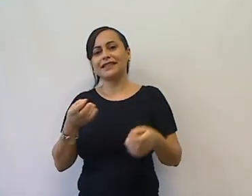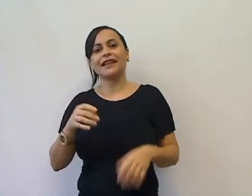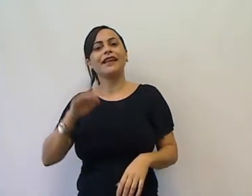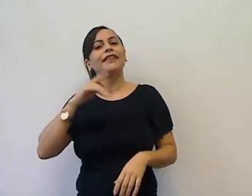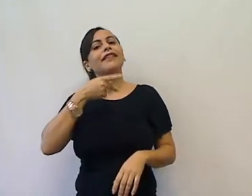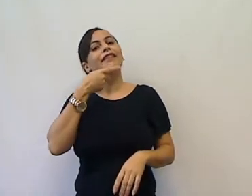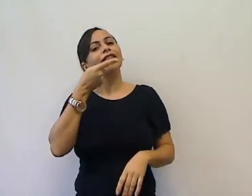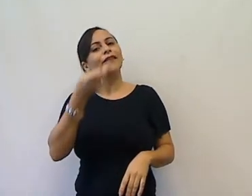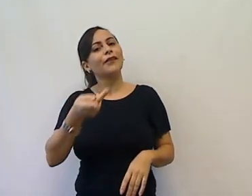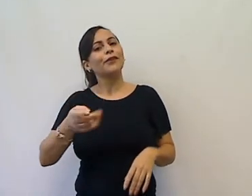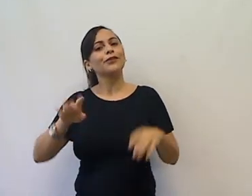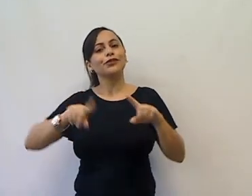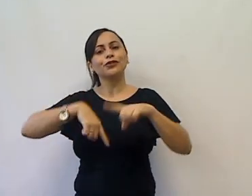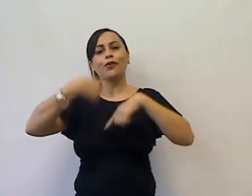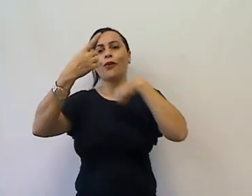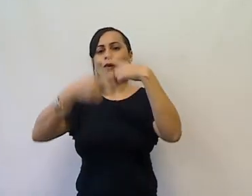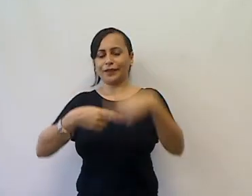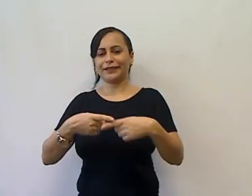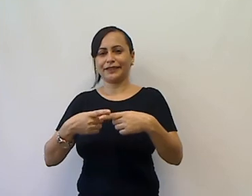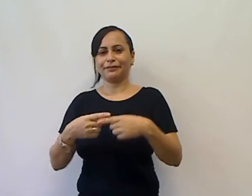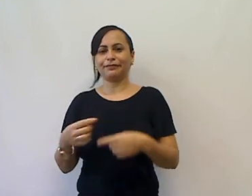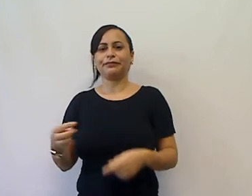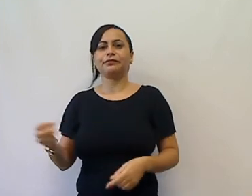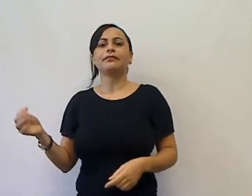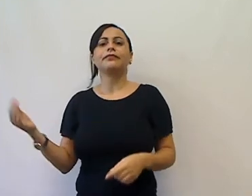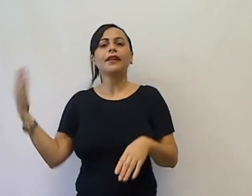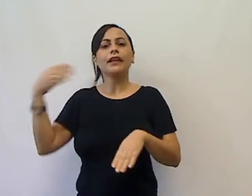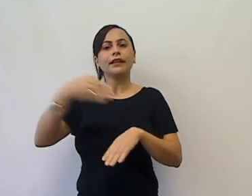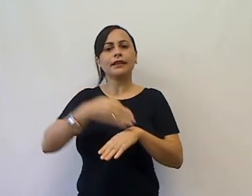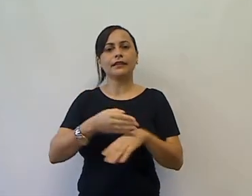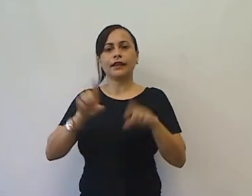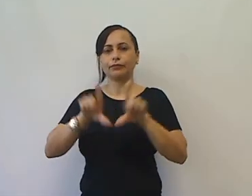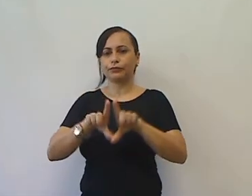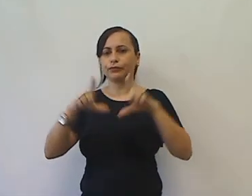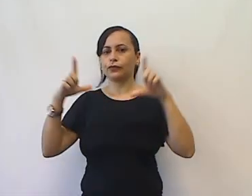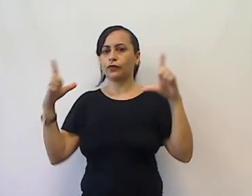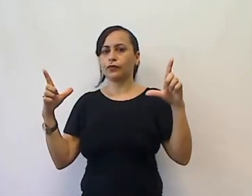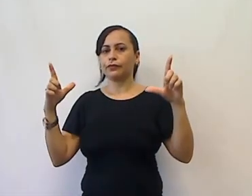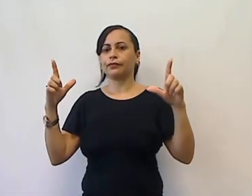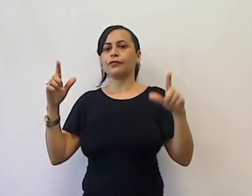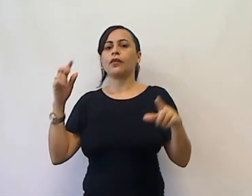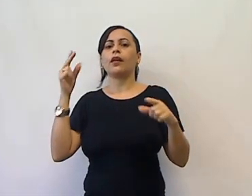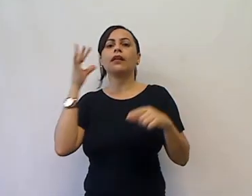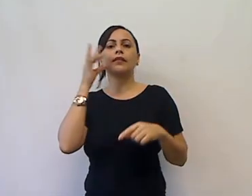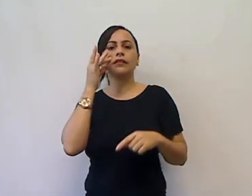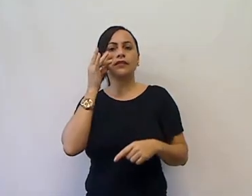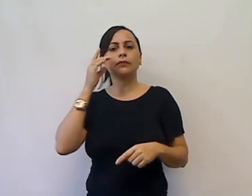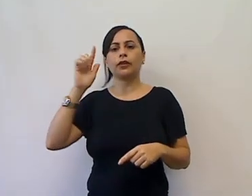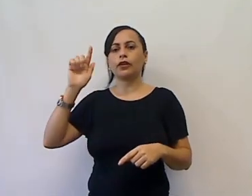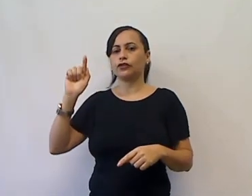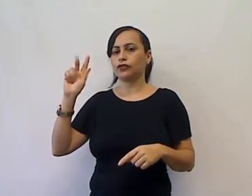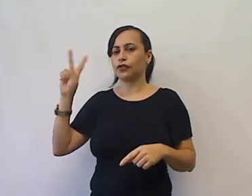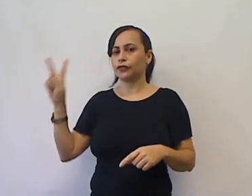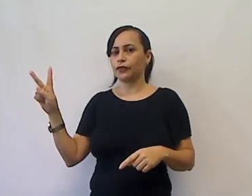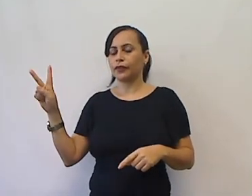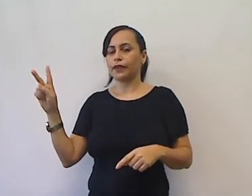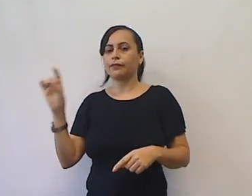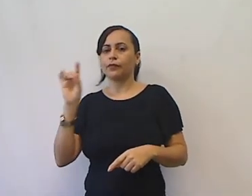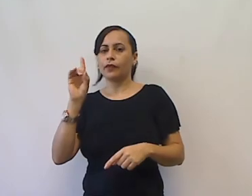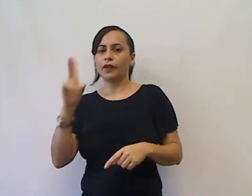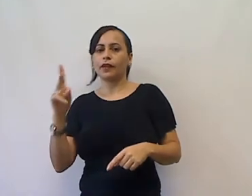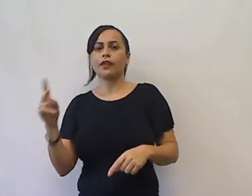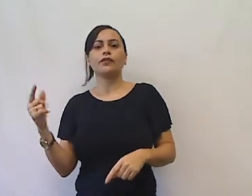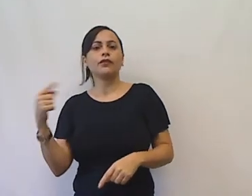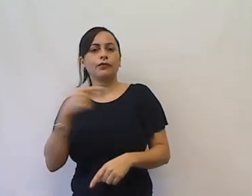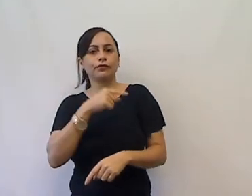outra. E para acessar a nossa plataforma SmetGV, basta apontar a câmera do seu celular na imagem que aparece no